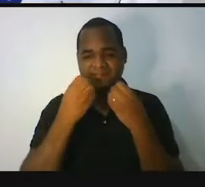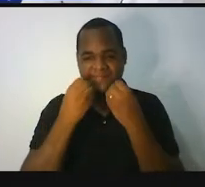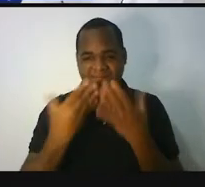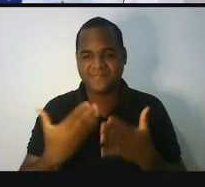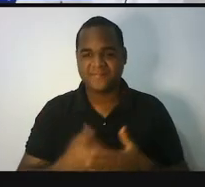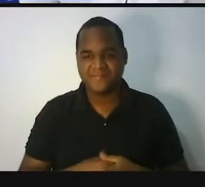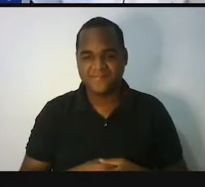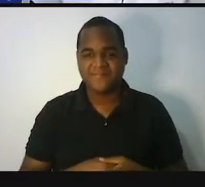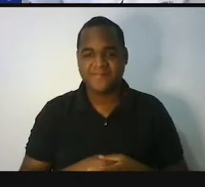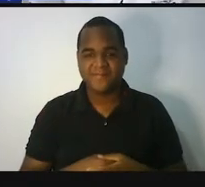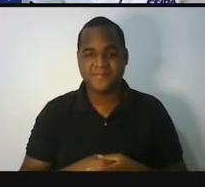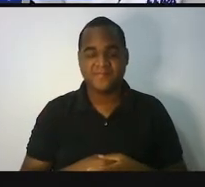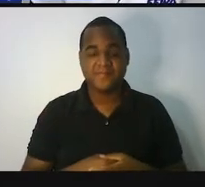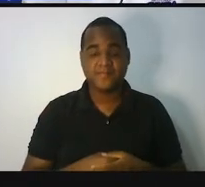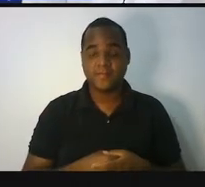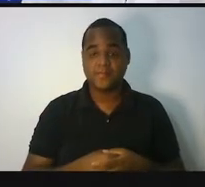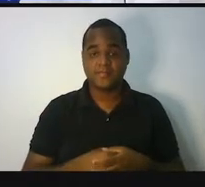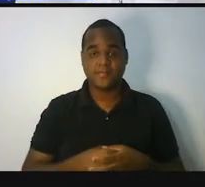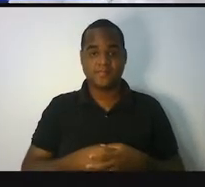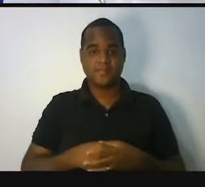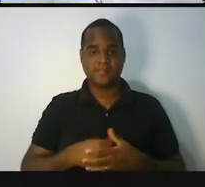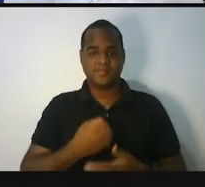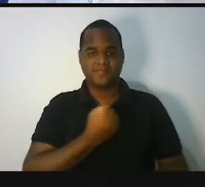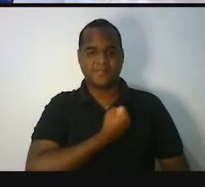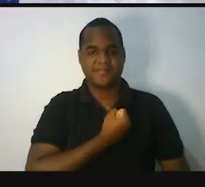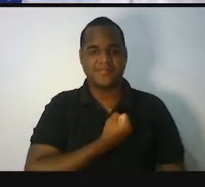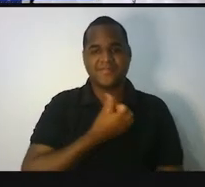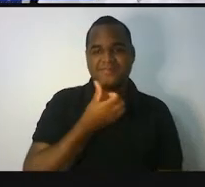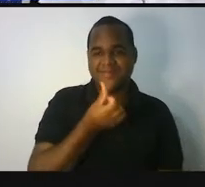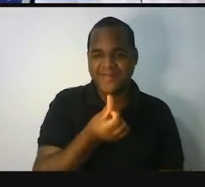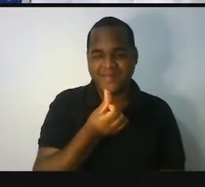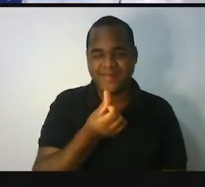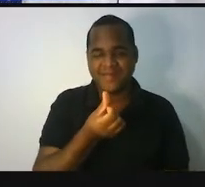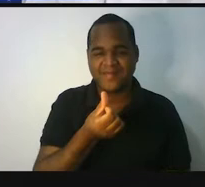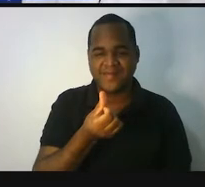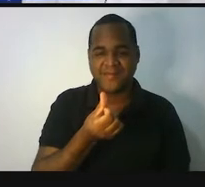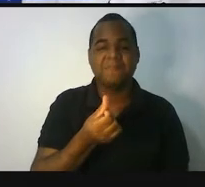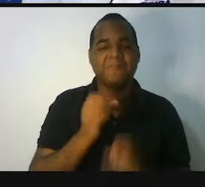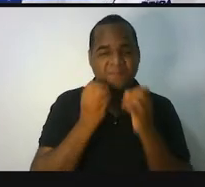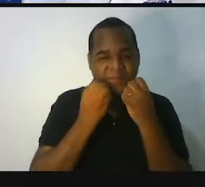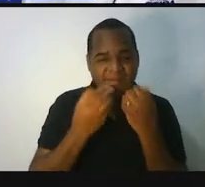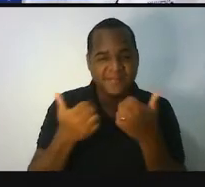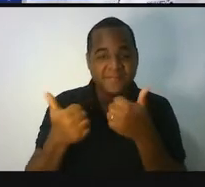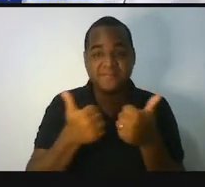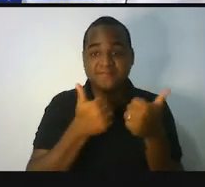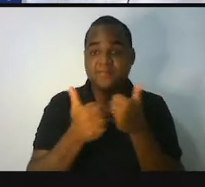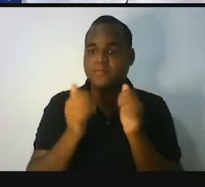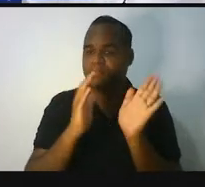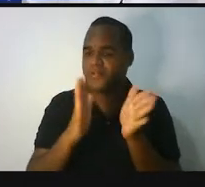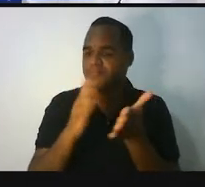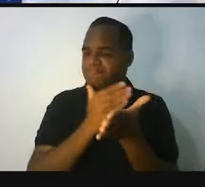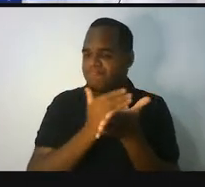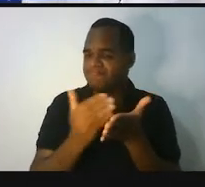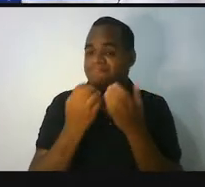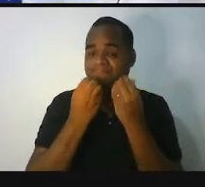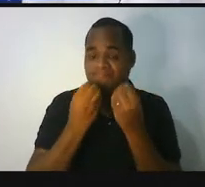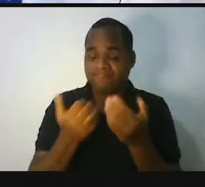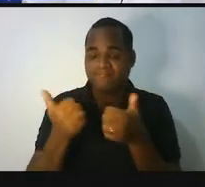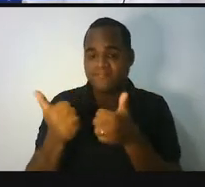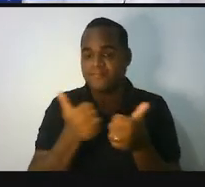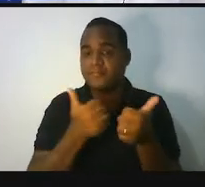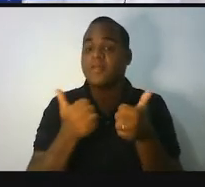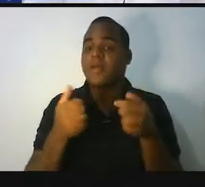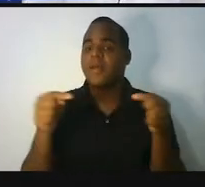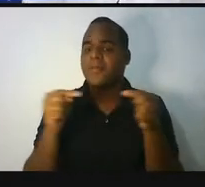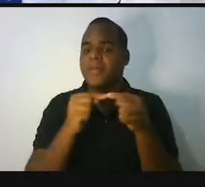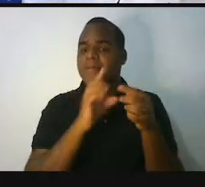Essa aula é a aula de número 6, tá bom? E eu já adianto que essa aula tem